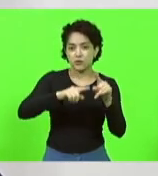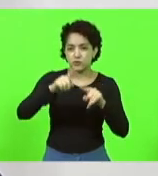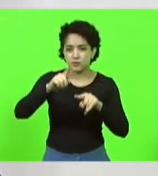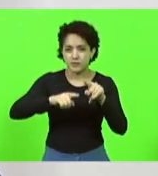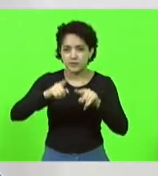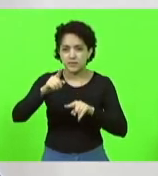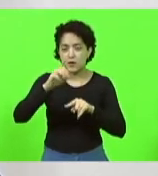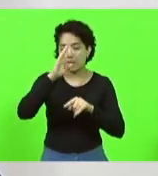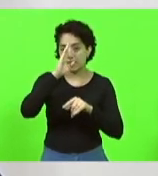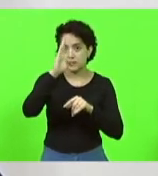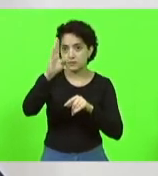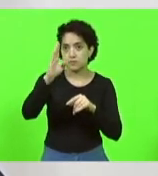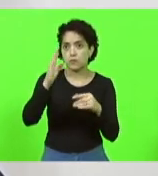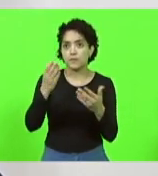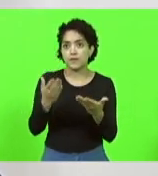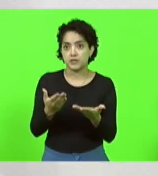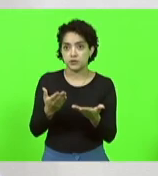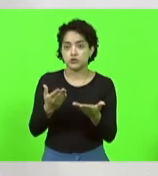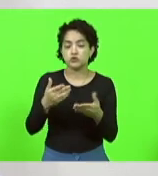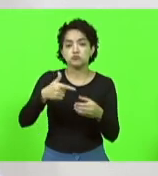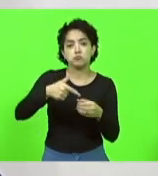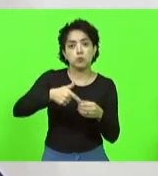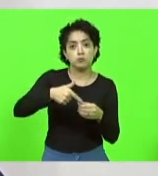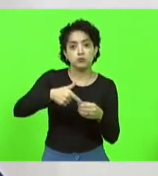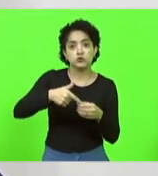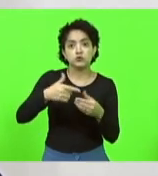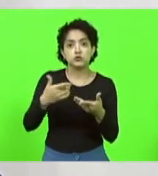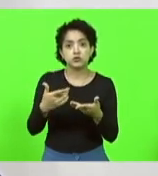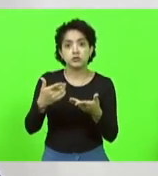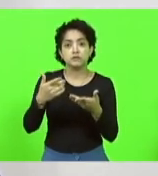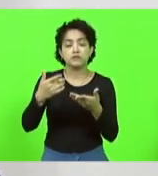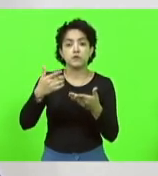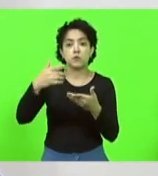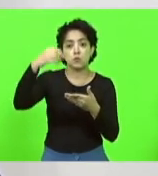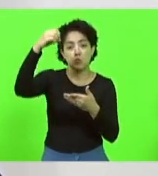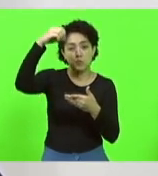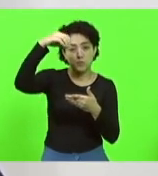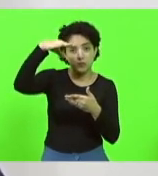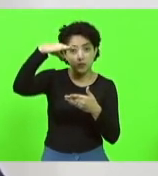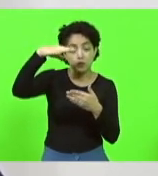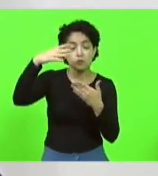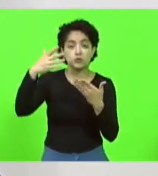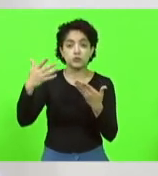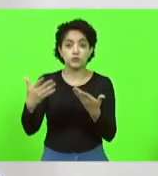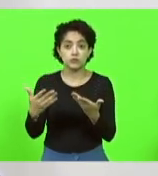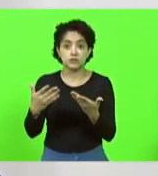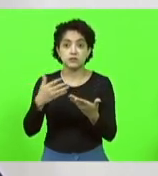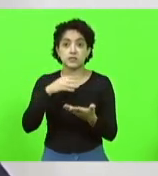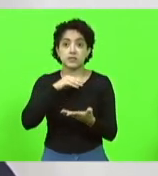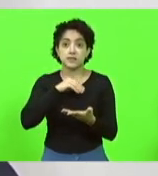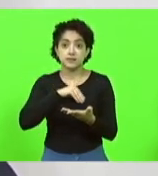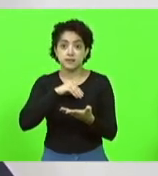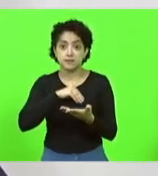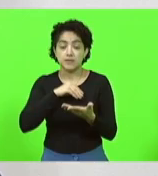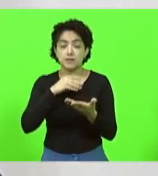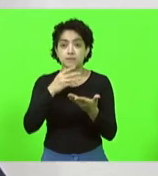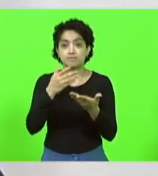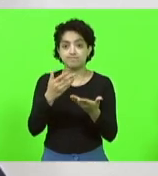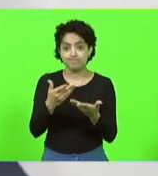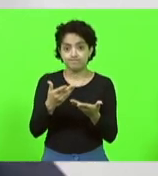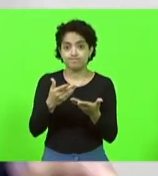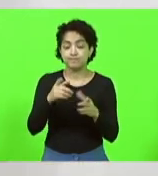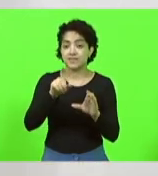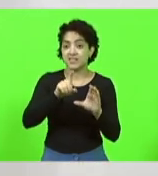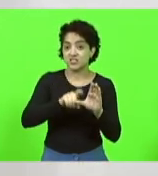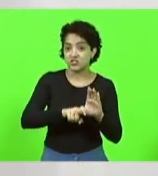principalmente o combustível, a energia, o próprio pagamento da dívida do Estado que estava suspenso.